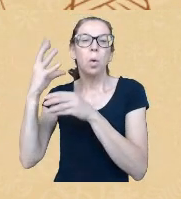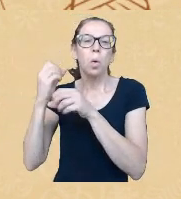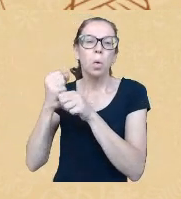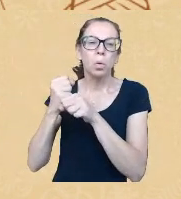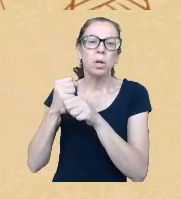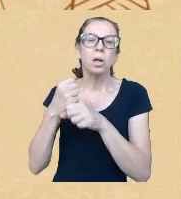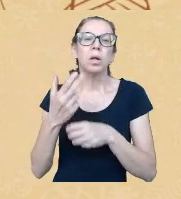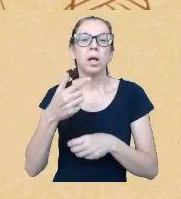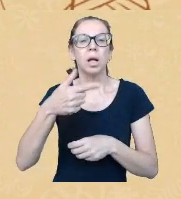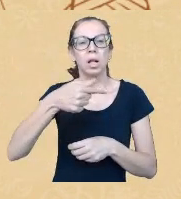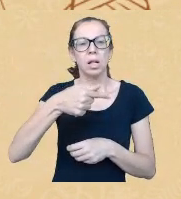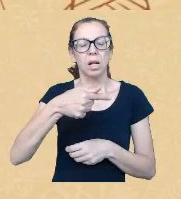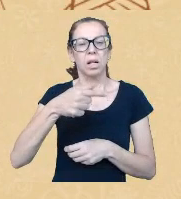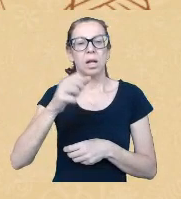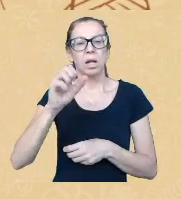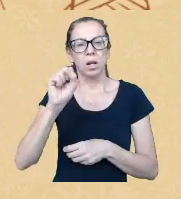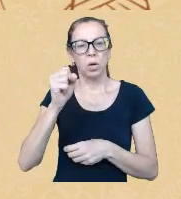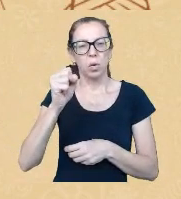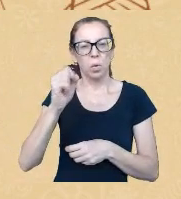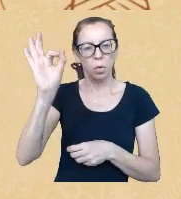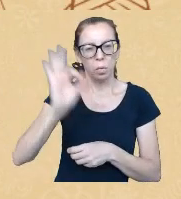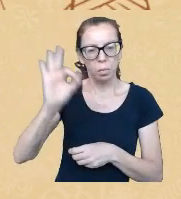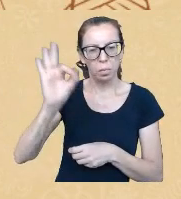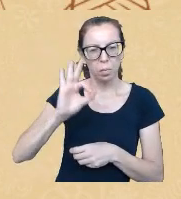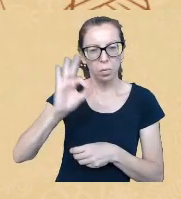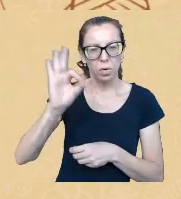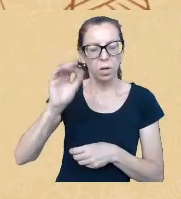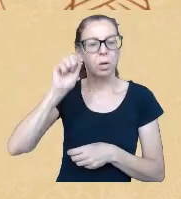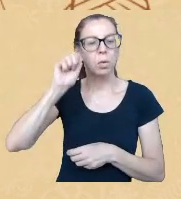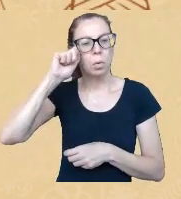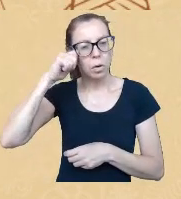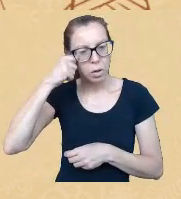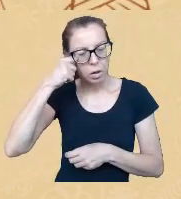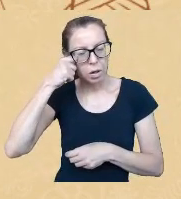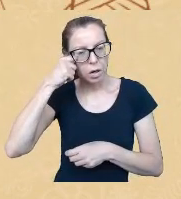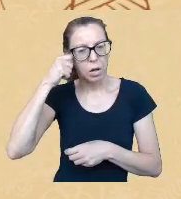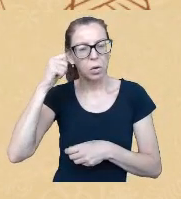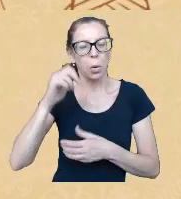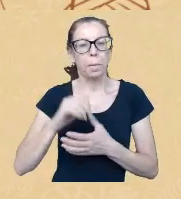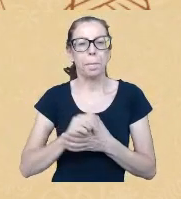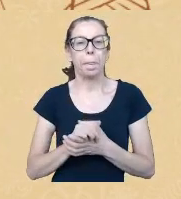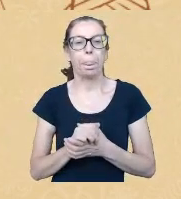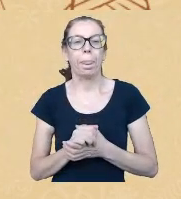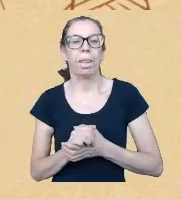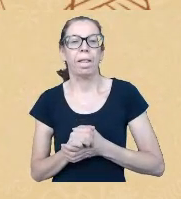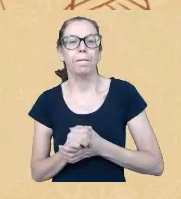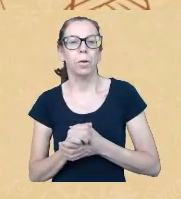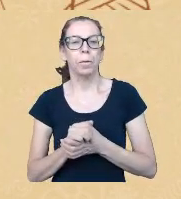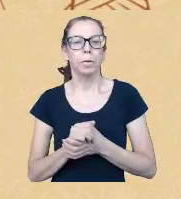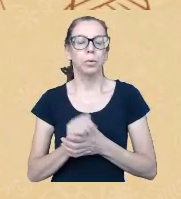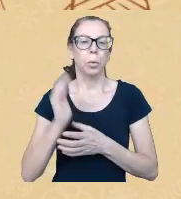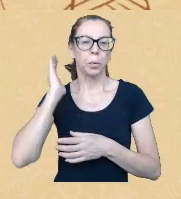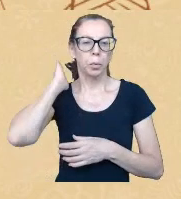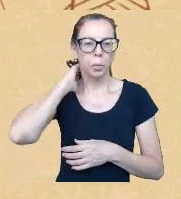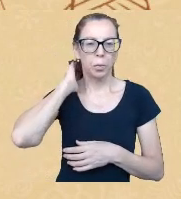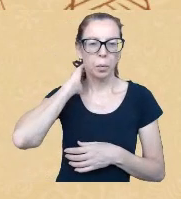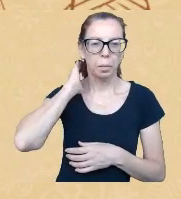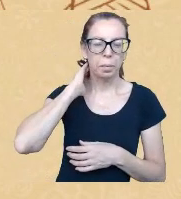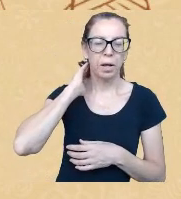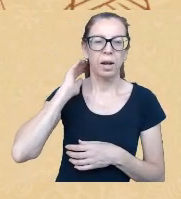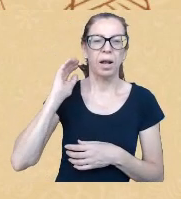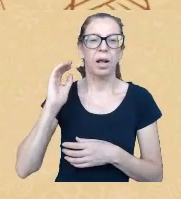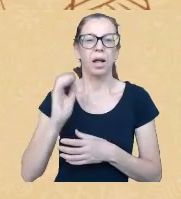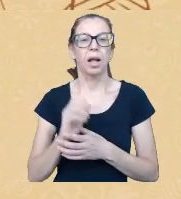de Manaus seria da população negra isso acontece no Pará no Acre no Mato Grosso do Sul então é um